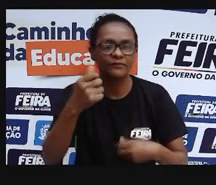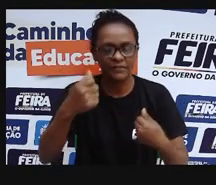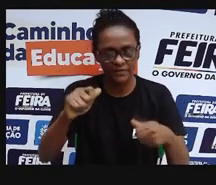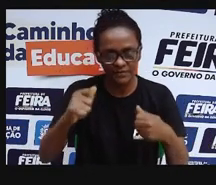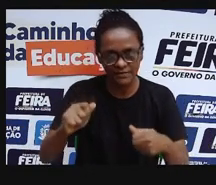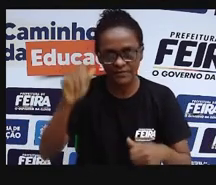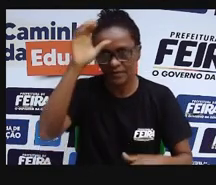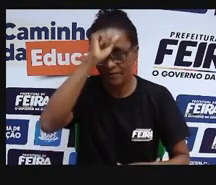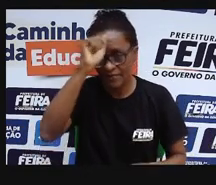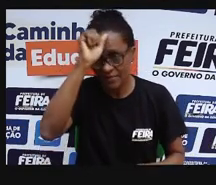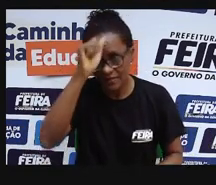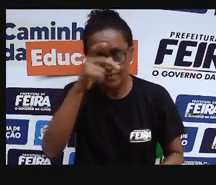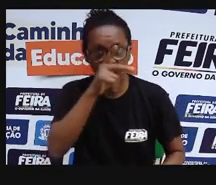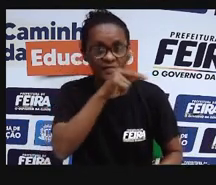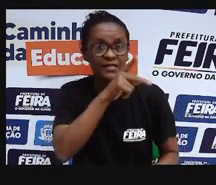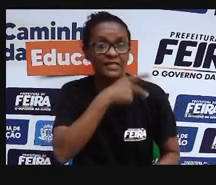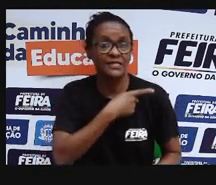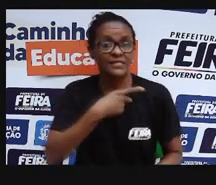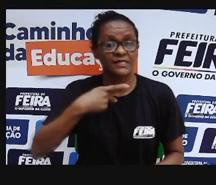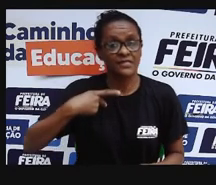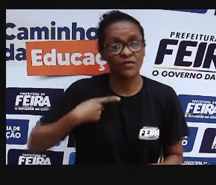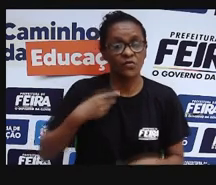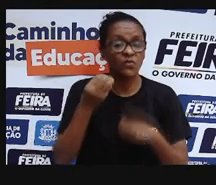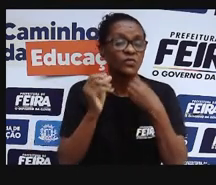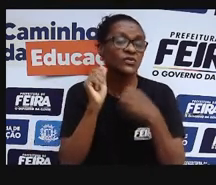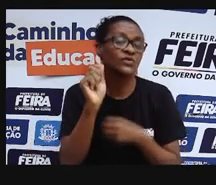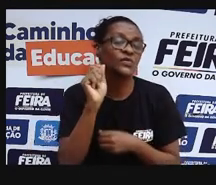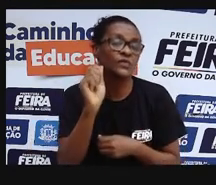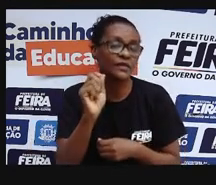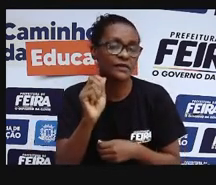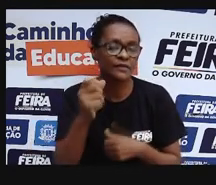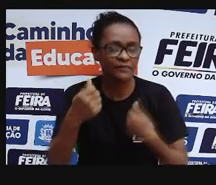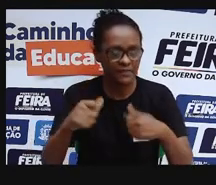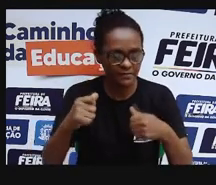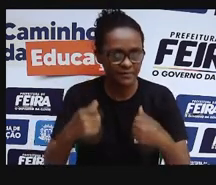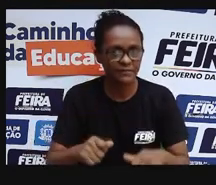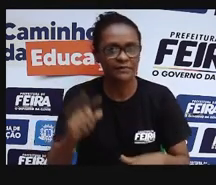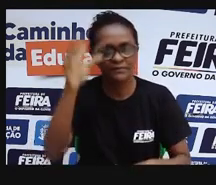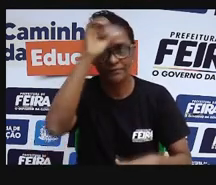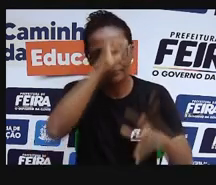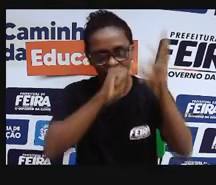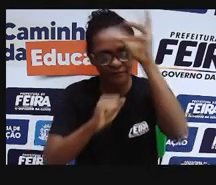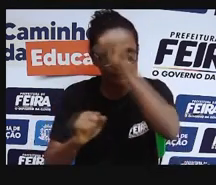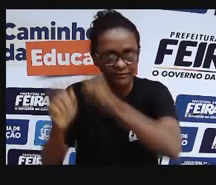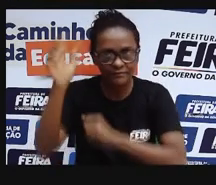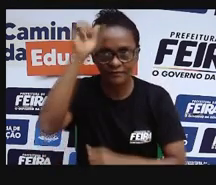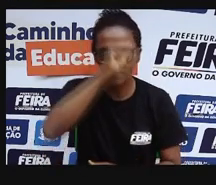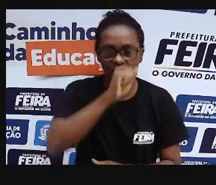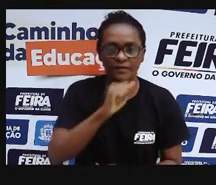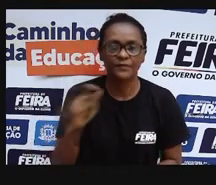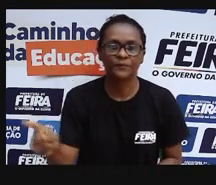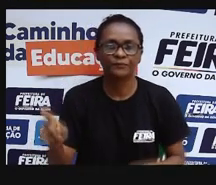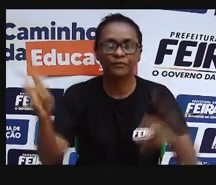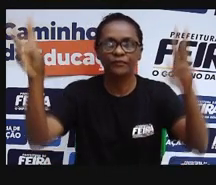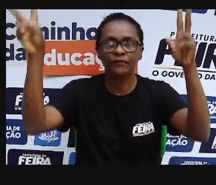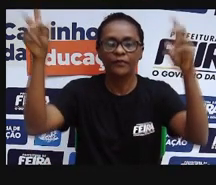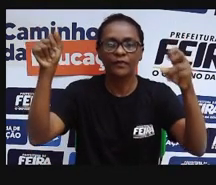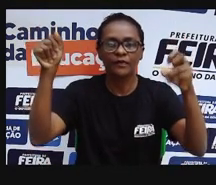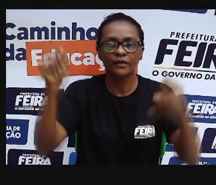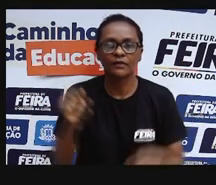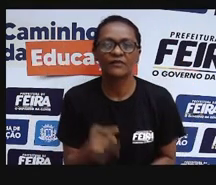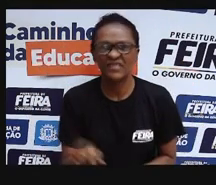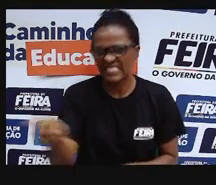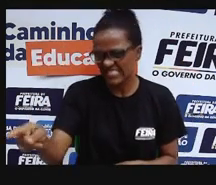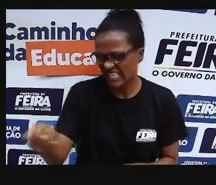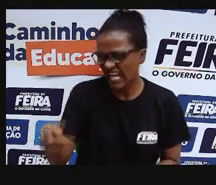saúde, eu trouxe essa música dos titãs chamada Comida. Ela diz o seguinte, você tem sede de